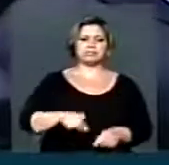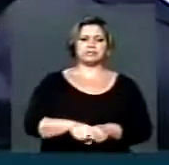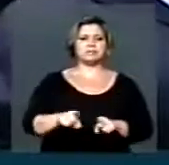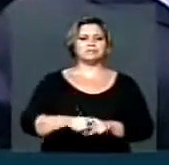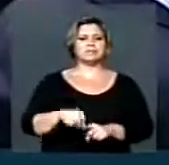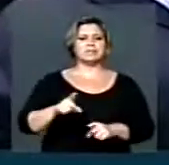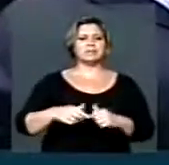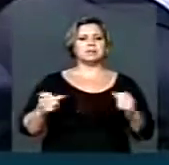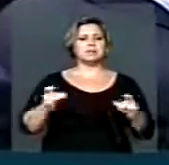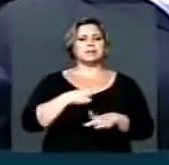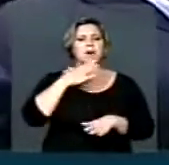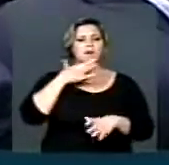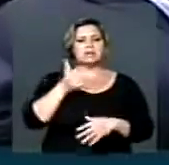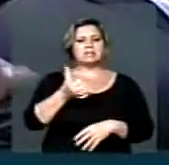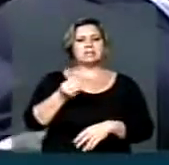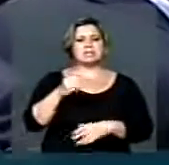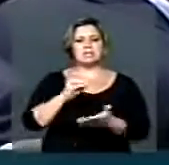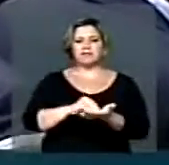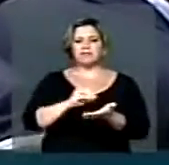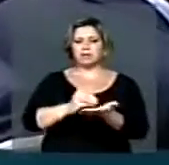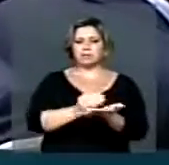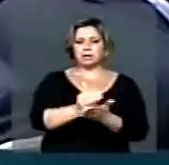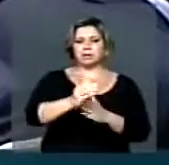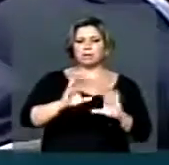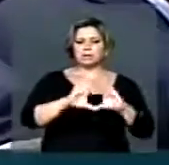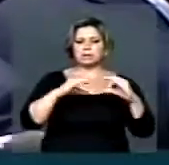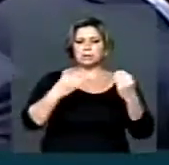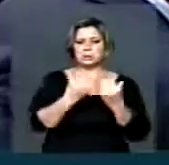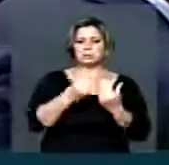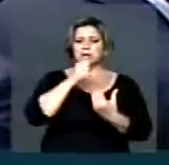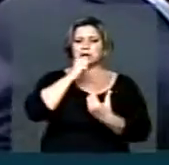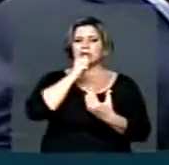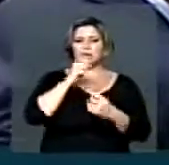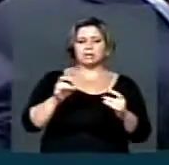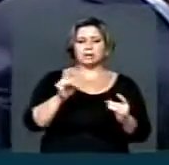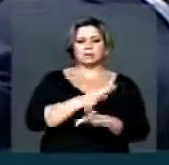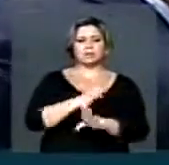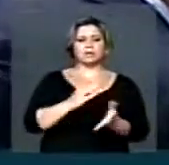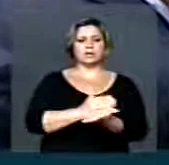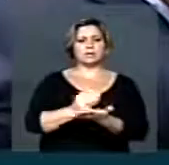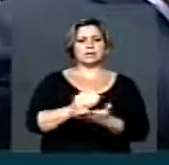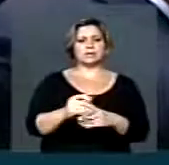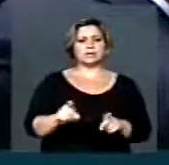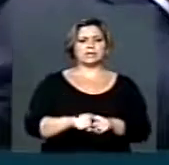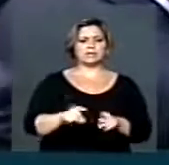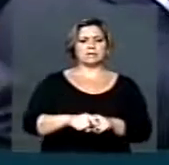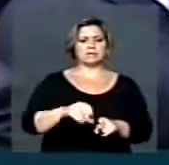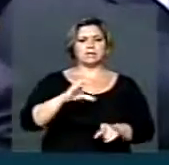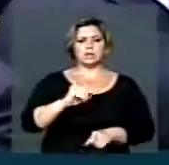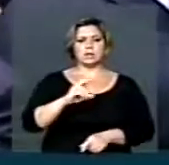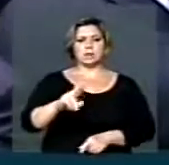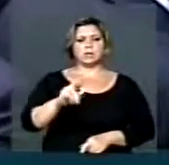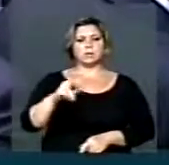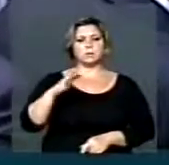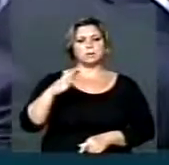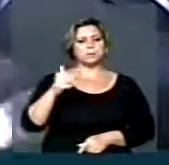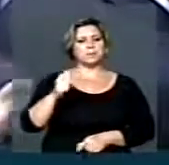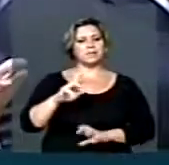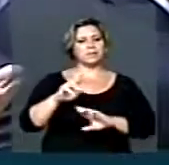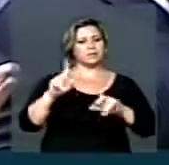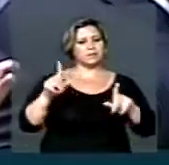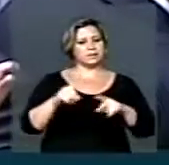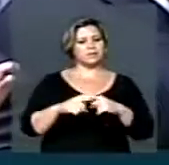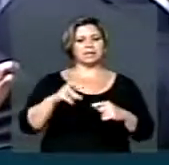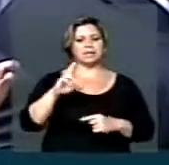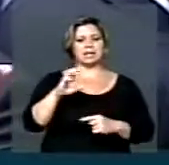e as obras não estão prontas, não é possível, Sr. Presidente. Vamos instalar, então, o regime da corrupção diferenciada. É